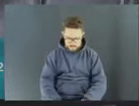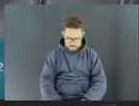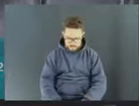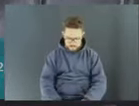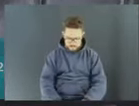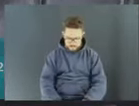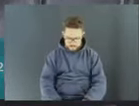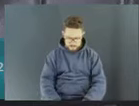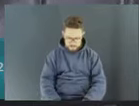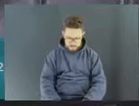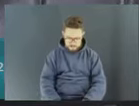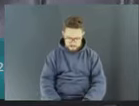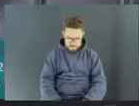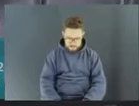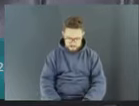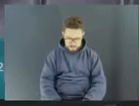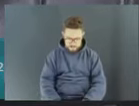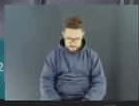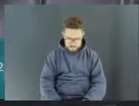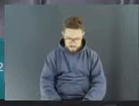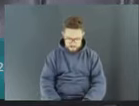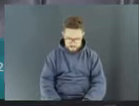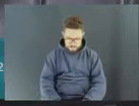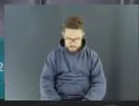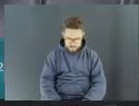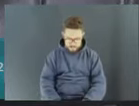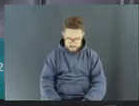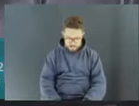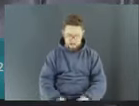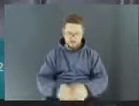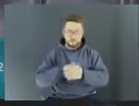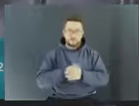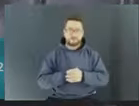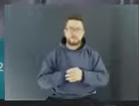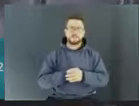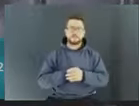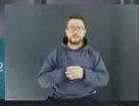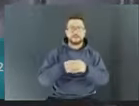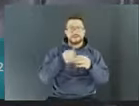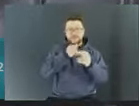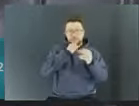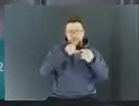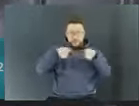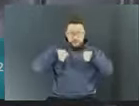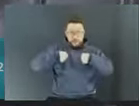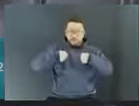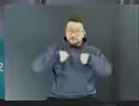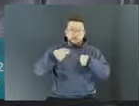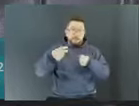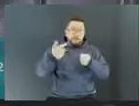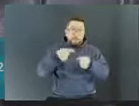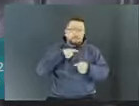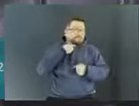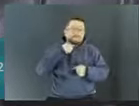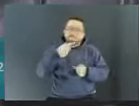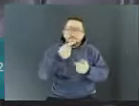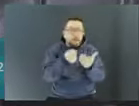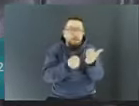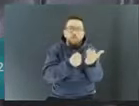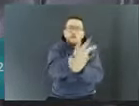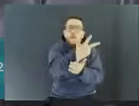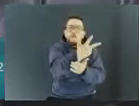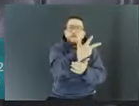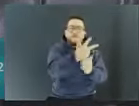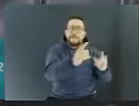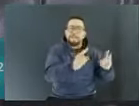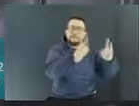as empresas, nós não temos como comprar imóveis, por exemplo. Se a gente for comprar um imóvel, a gente não tem a certeza de que